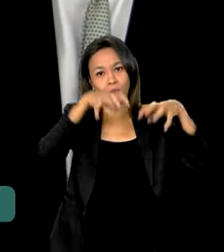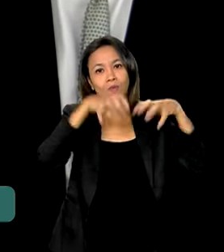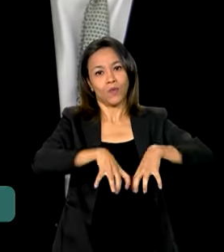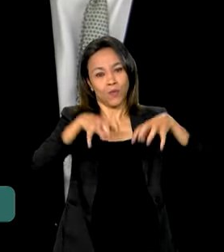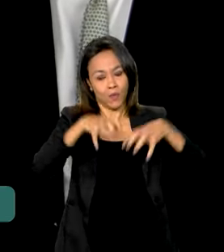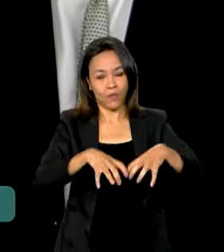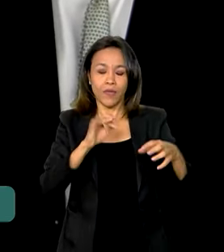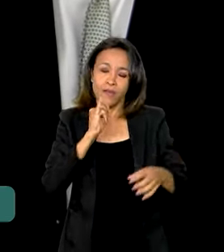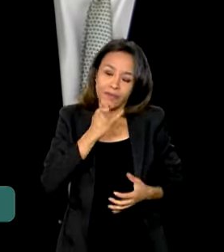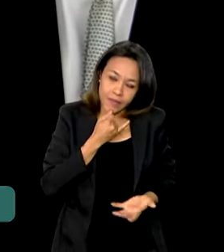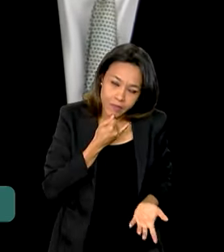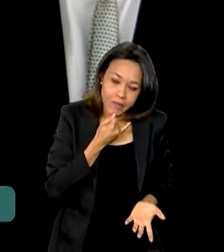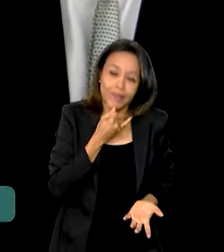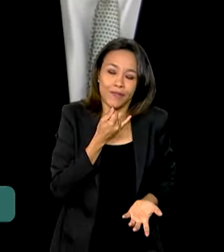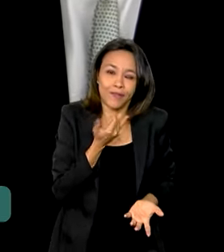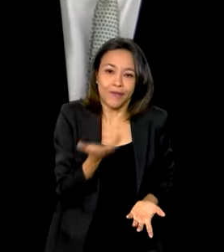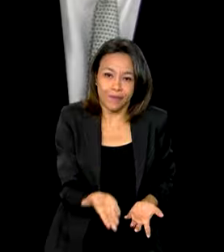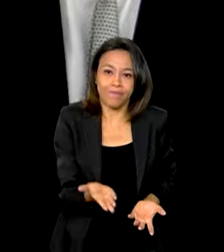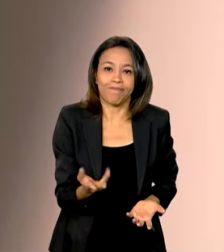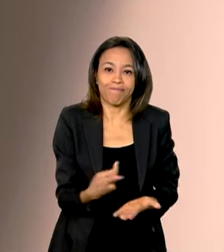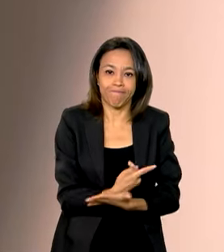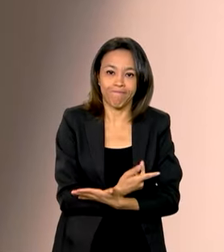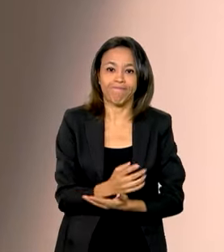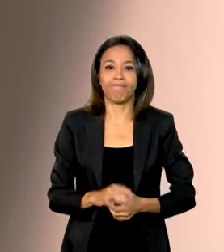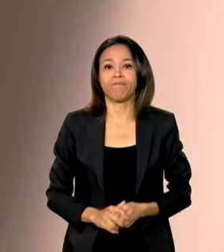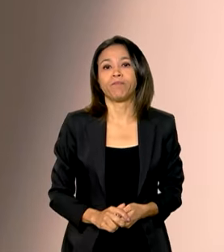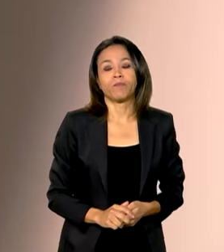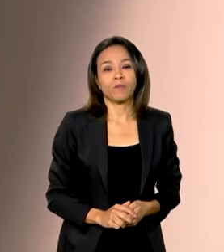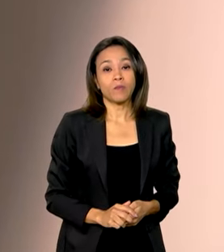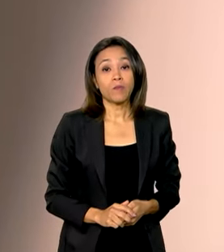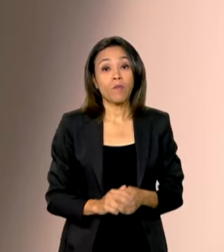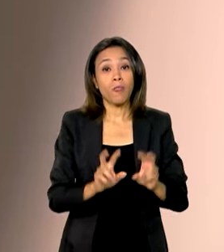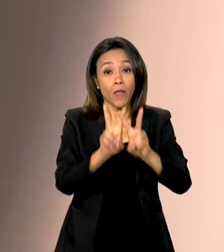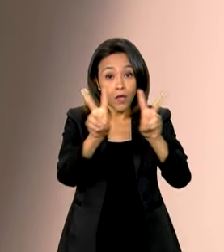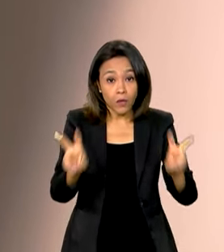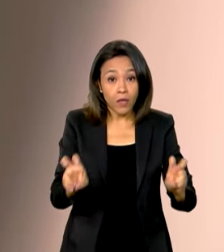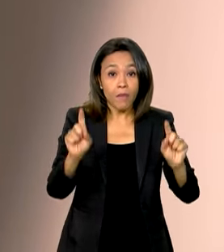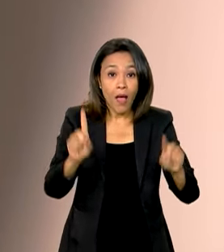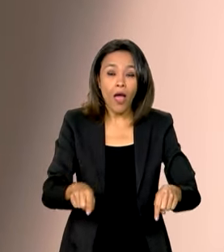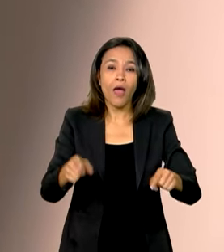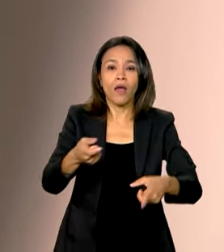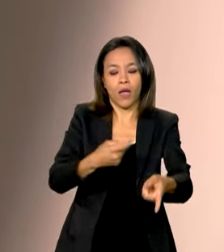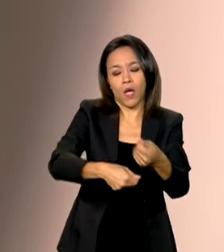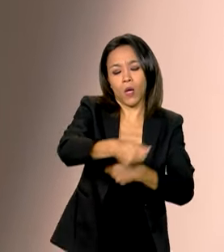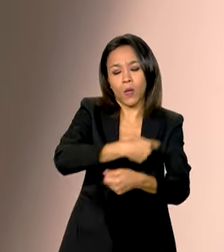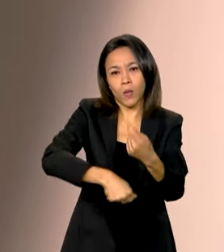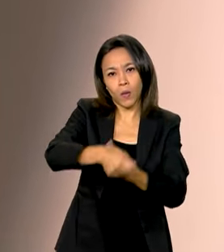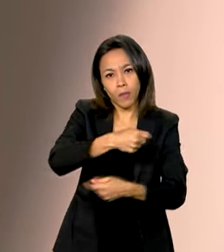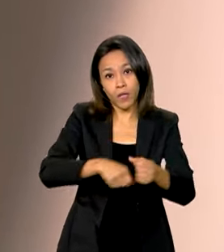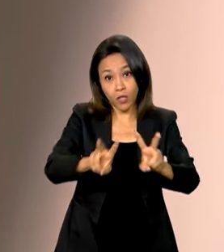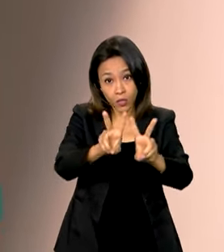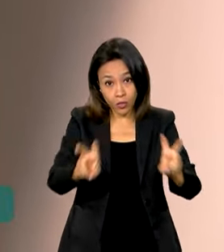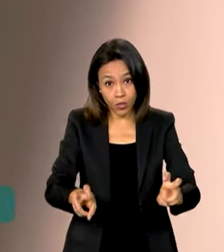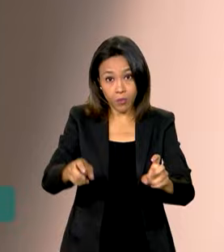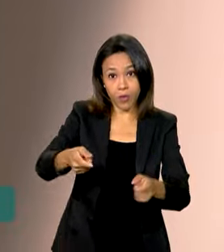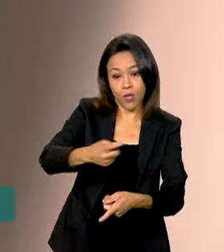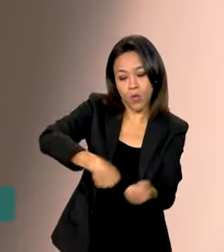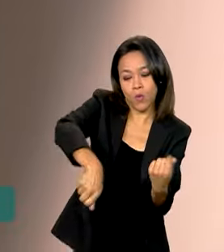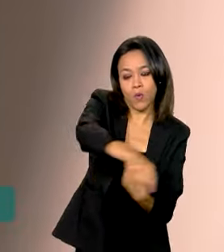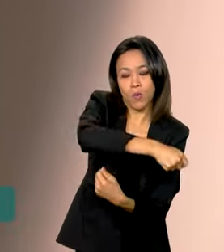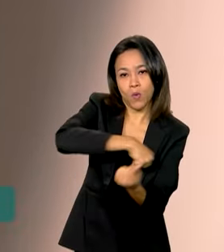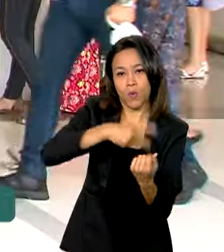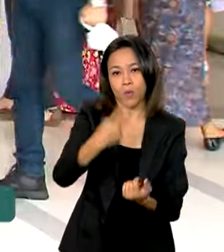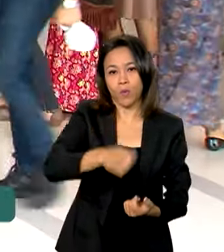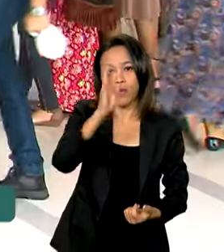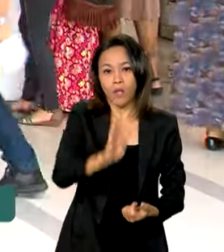ocorreu, infelizmente, no Estado do Rio Grande do Sul. E o assunto agora é a economia e as previsões sobre o mercado brasileiro.